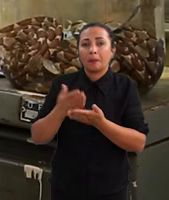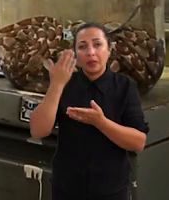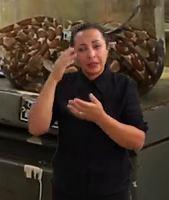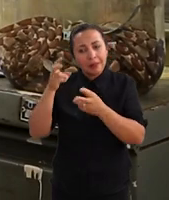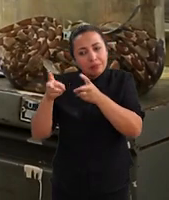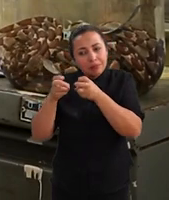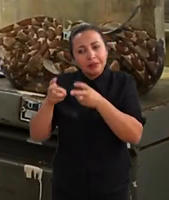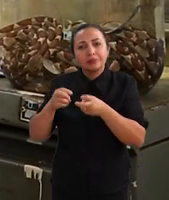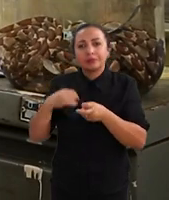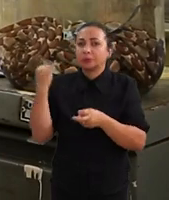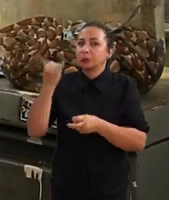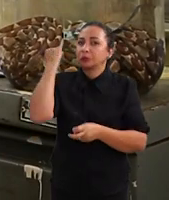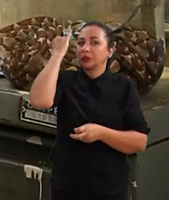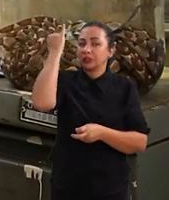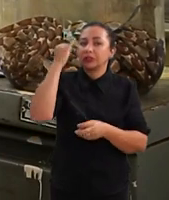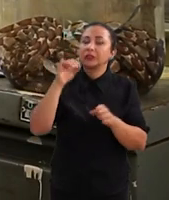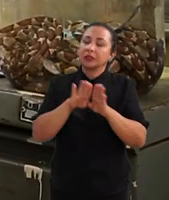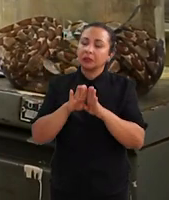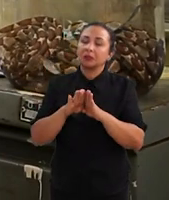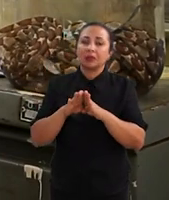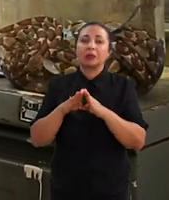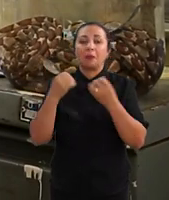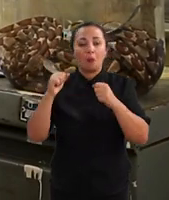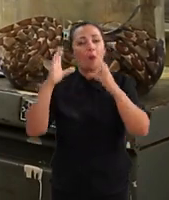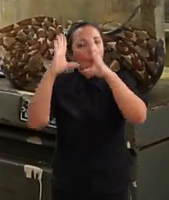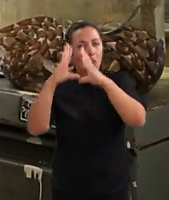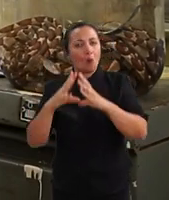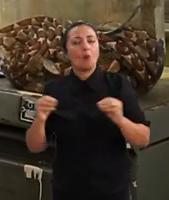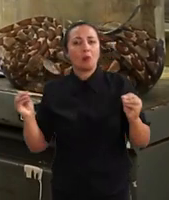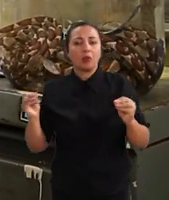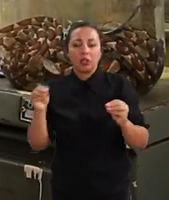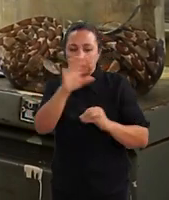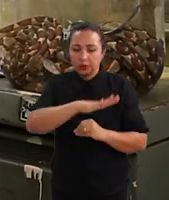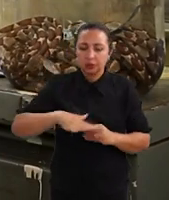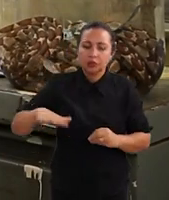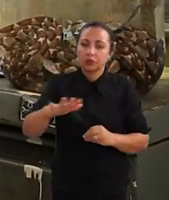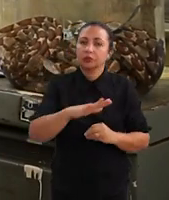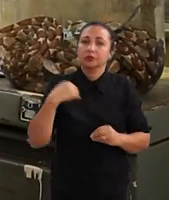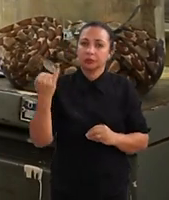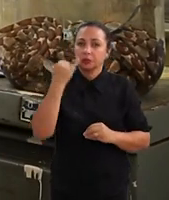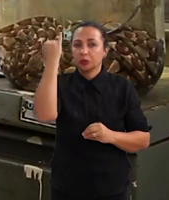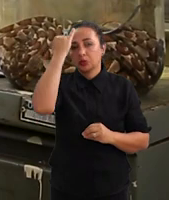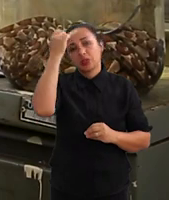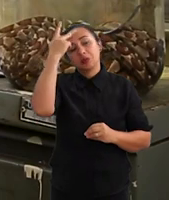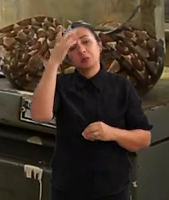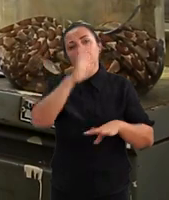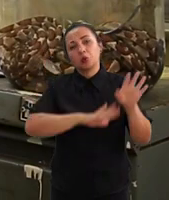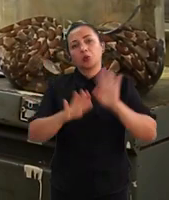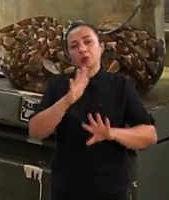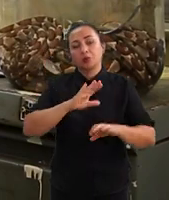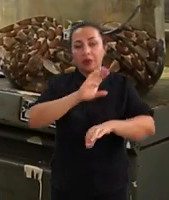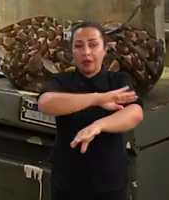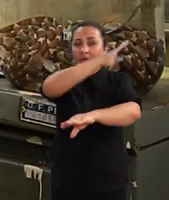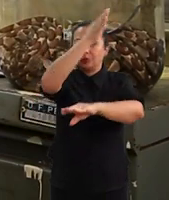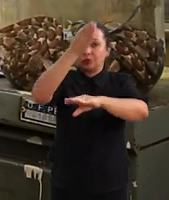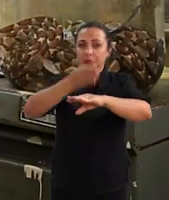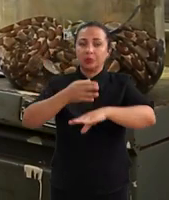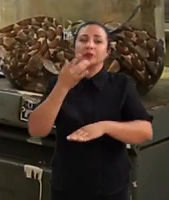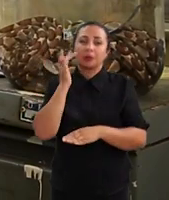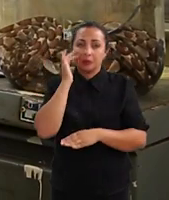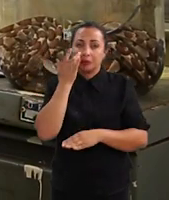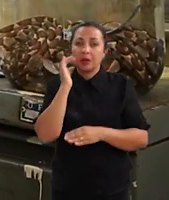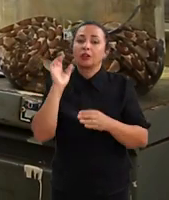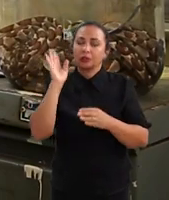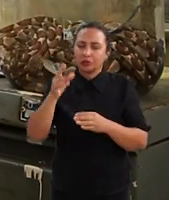essas espécies nas listas de espécies ameaçadas e de áreas prioritárias para a conservação. A chapada de Alantina já é uma área